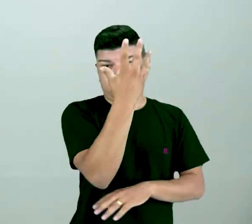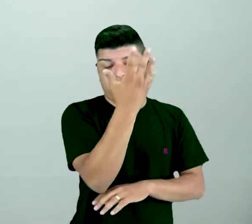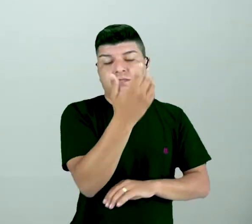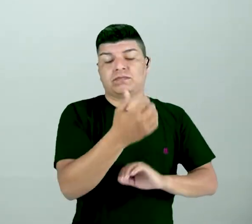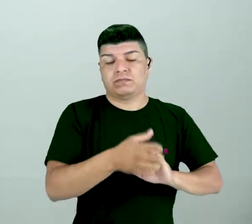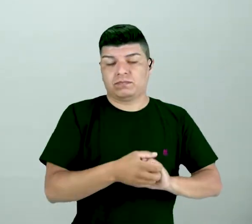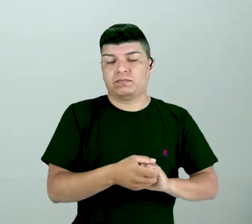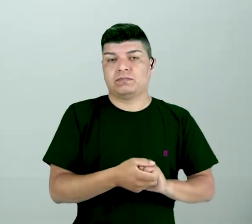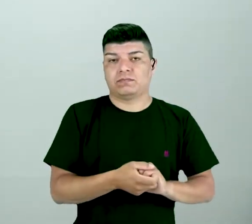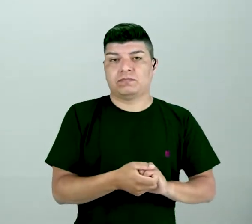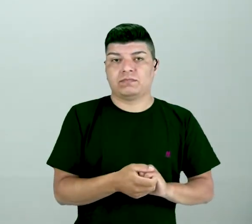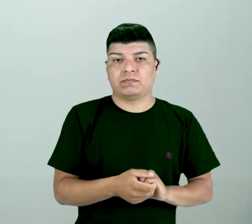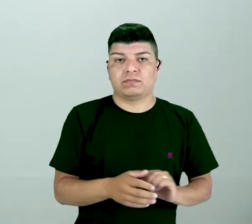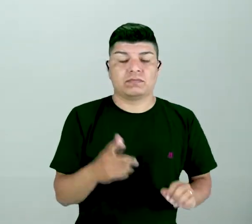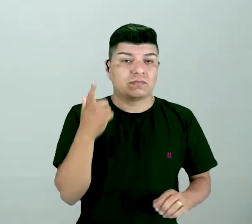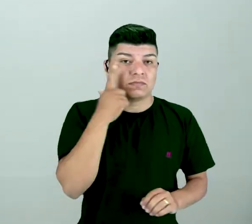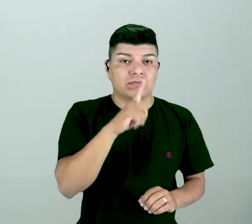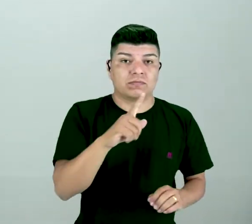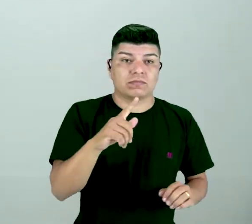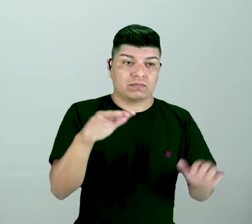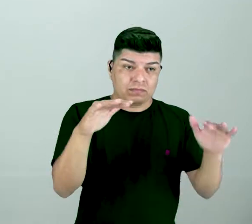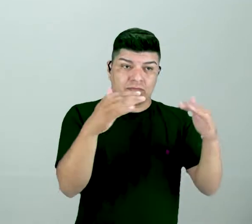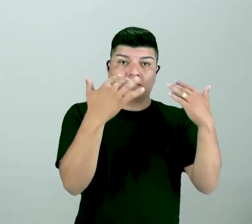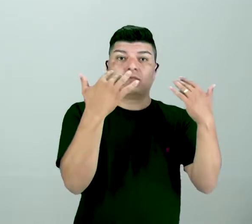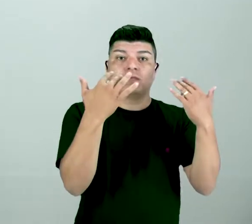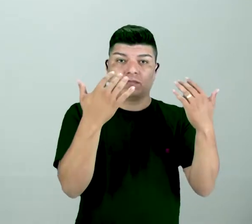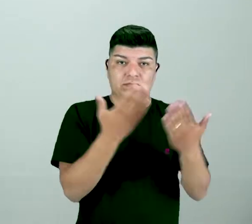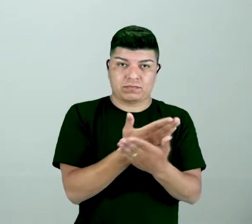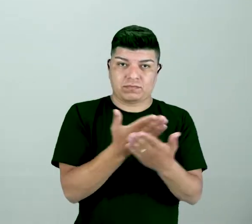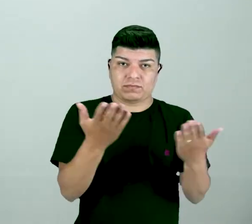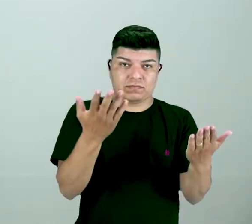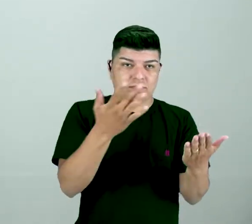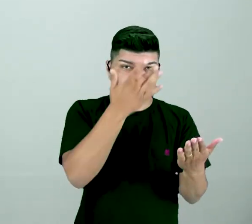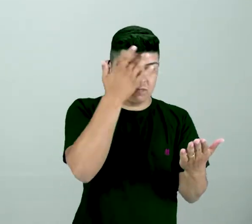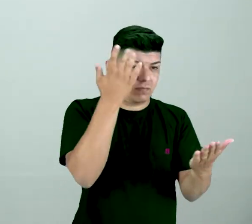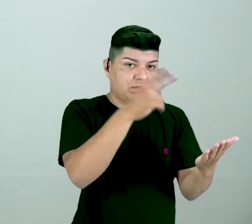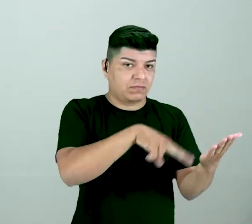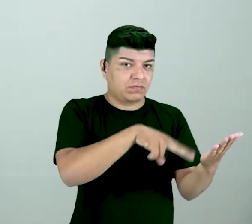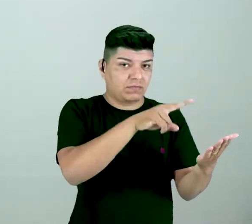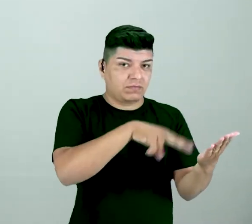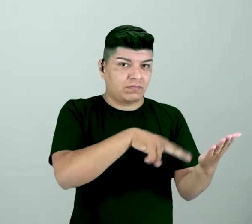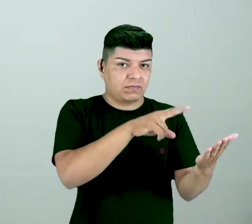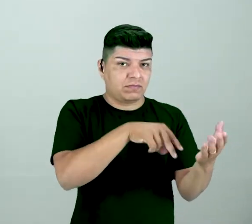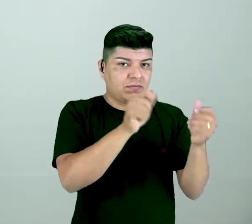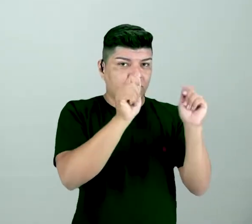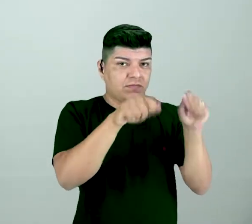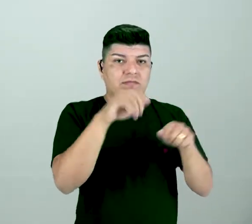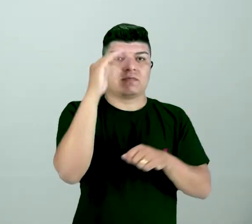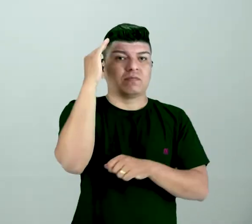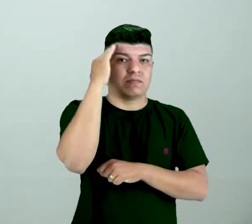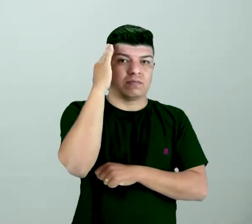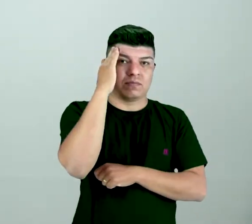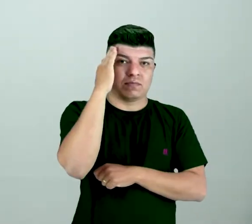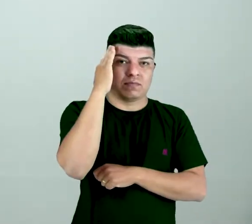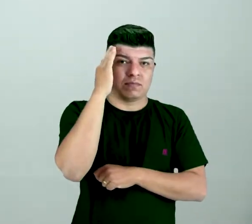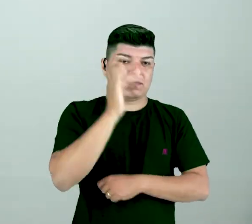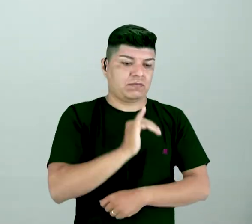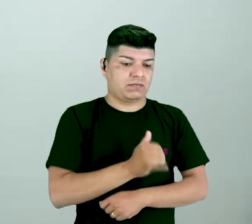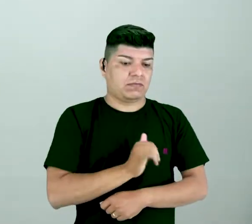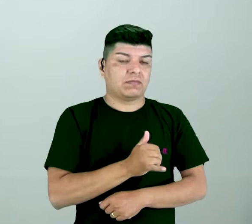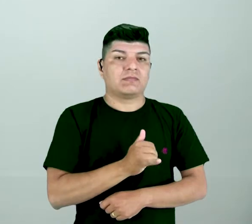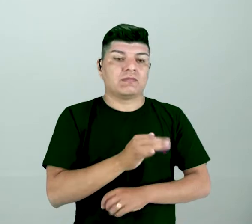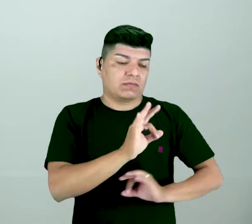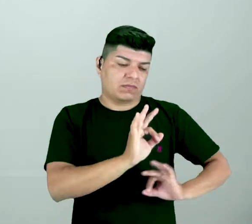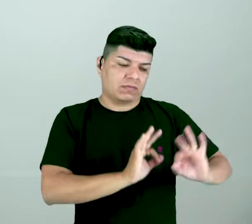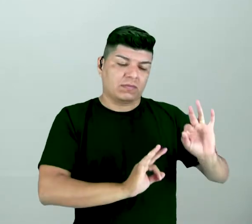para que consiga chamar a atenção de você, leitor, e que você possa entender aquele determinado conto. E a